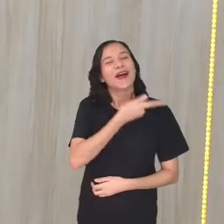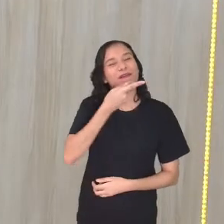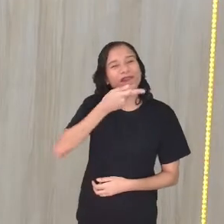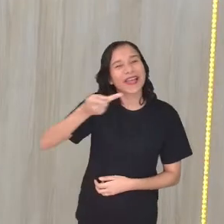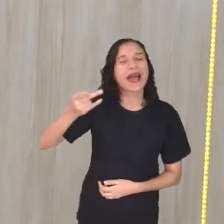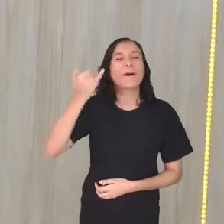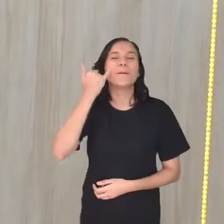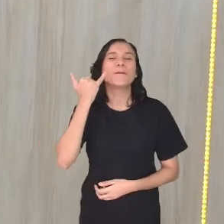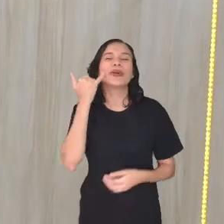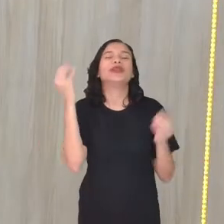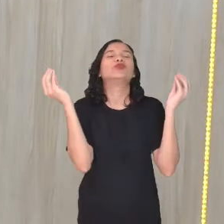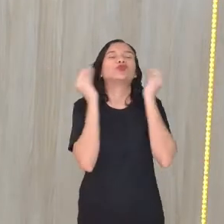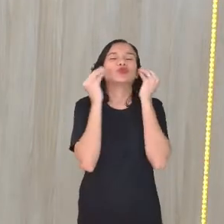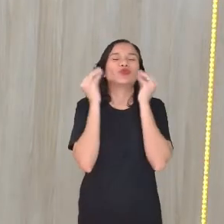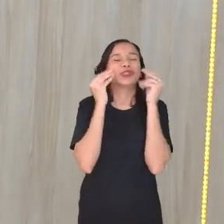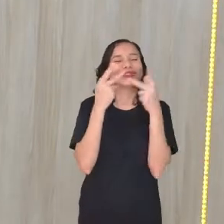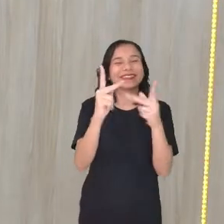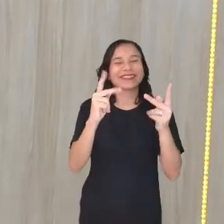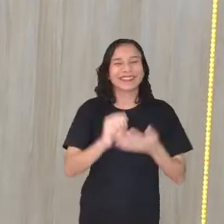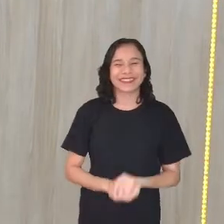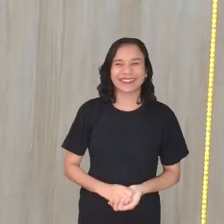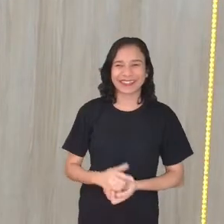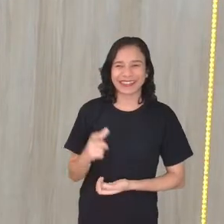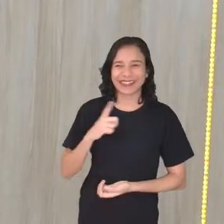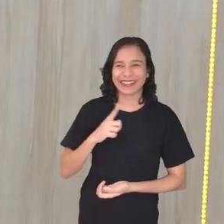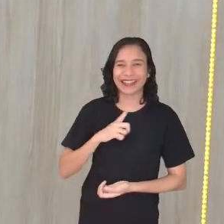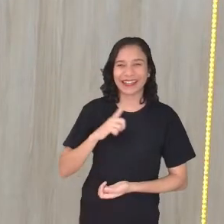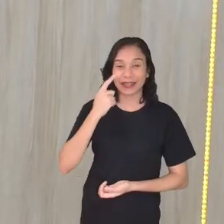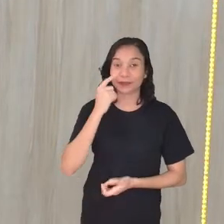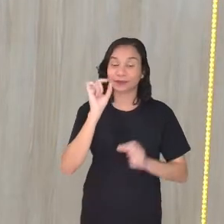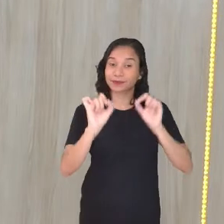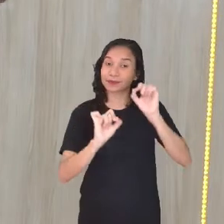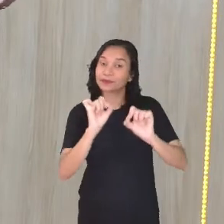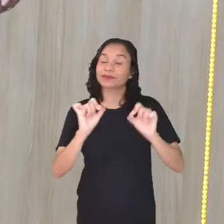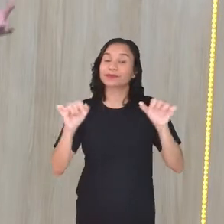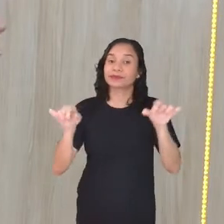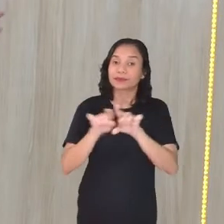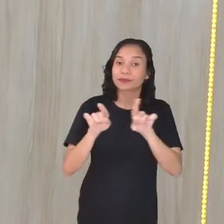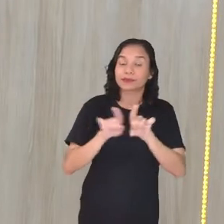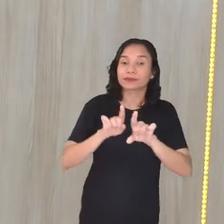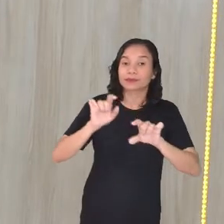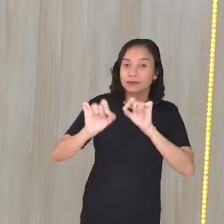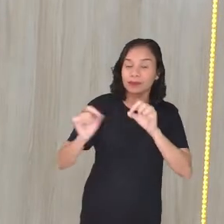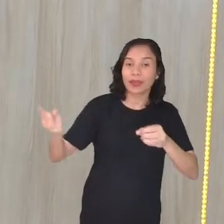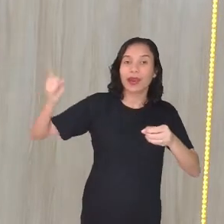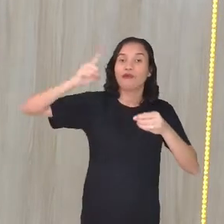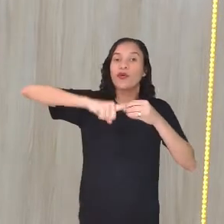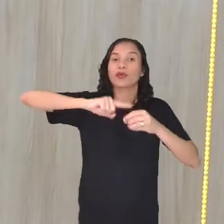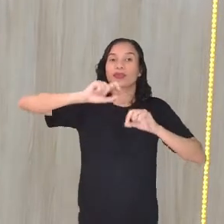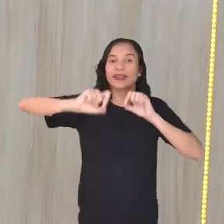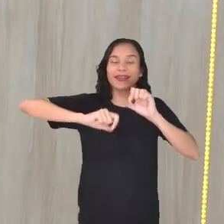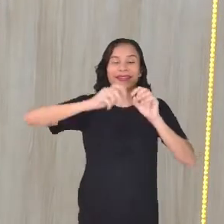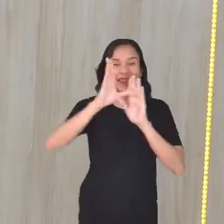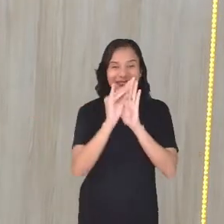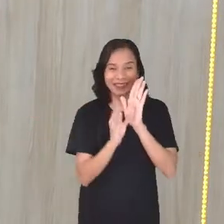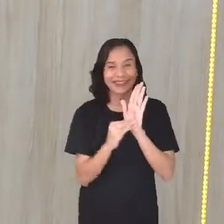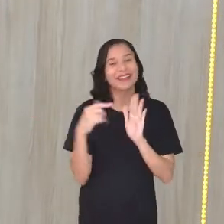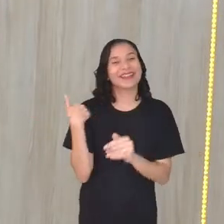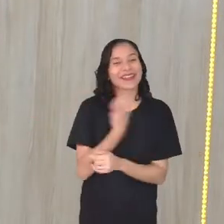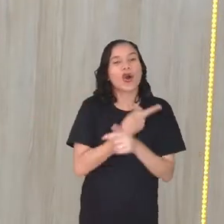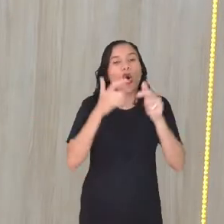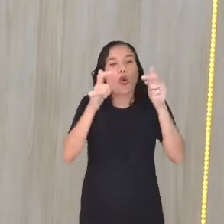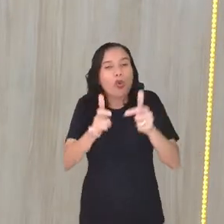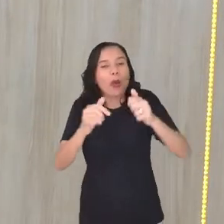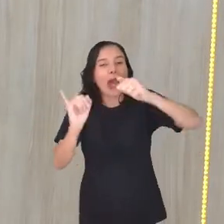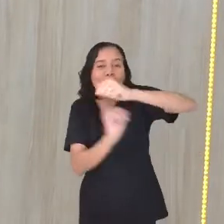aqui, Billy, beijo! Beijo, querido! E aí, gente, voltando aqui, né? Os lugares